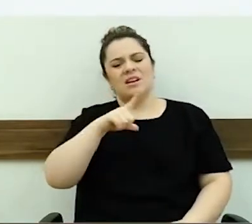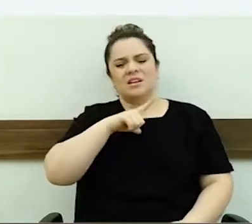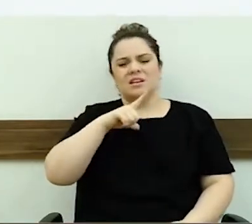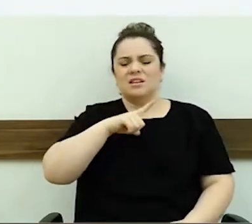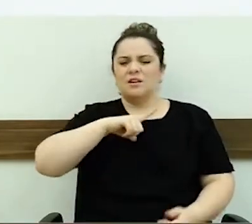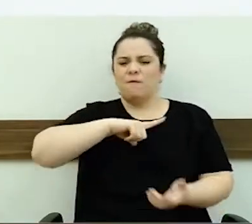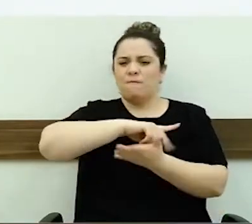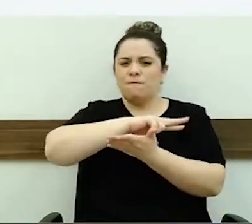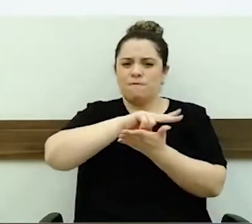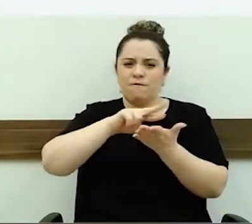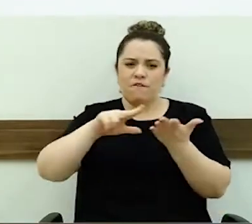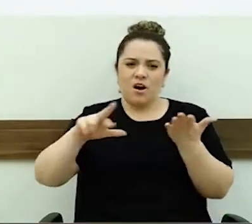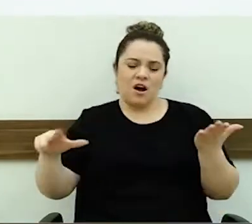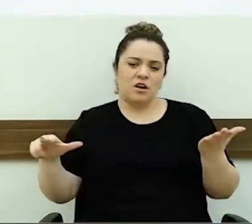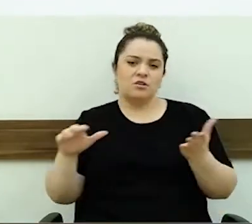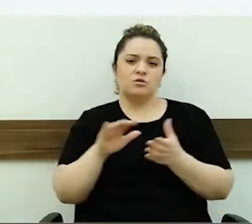coisas.